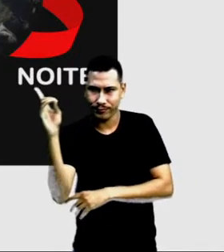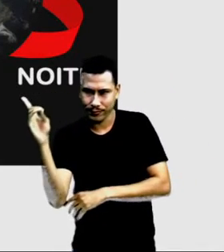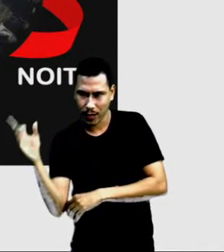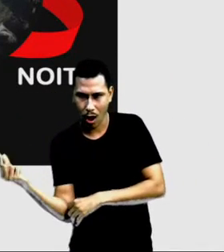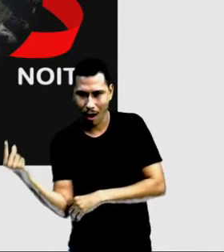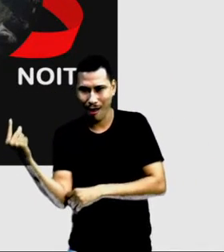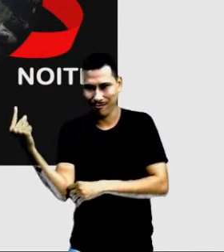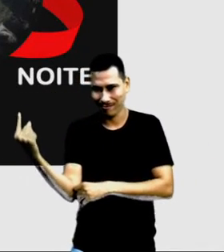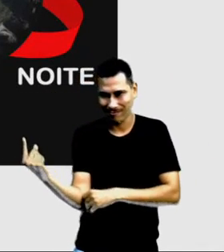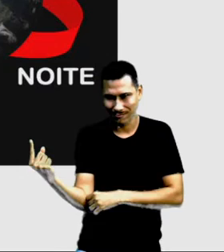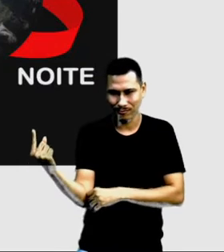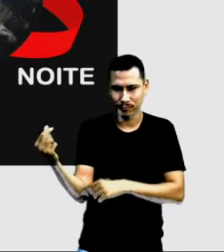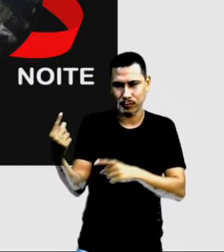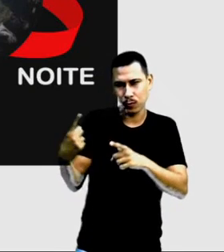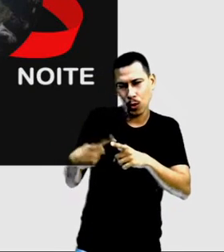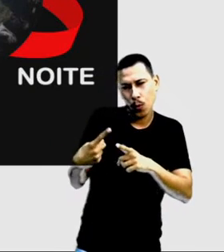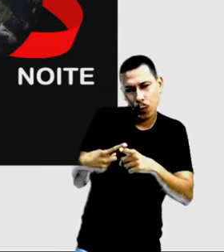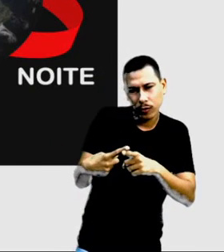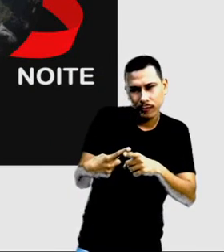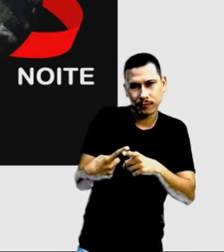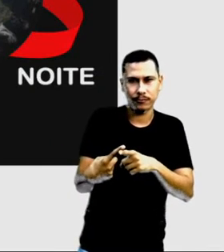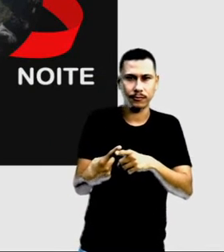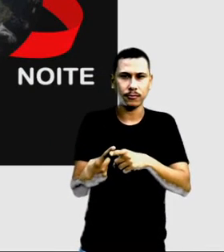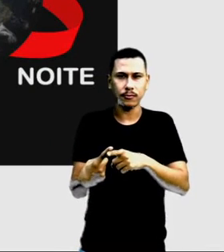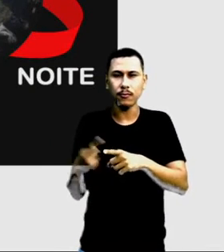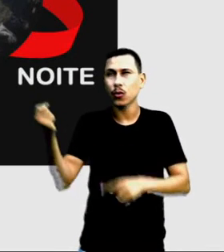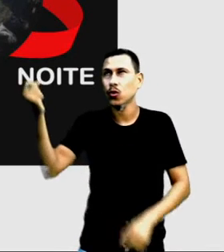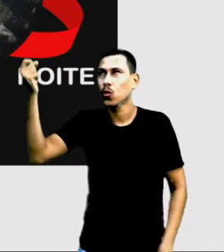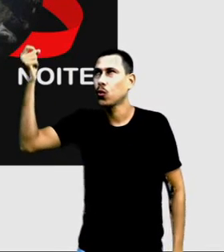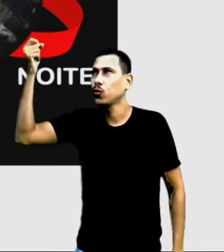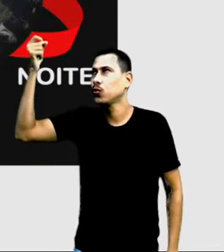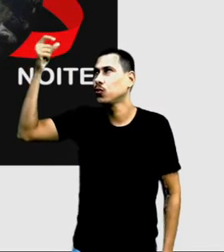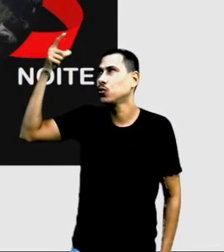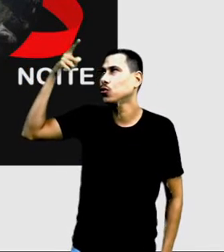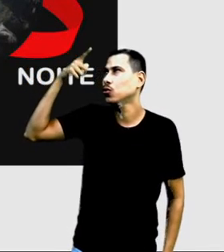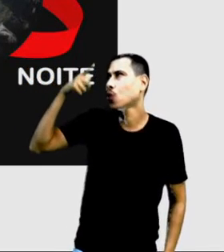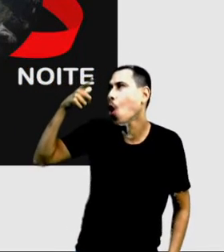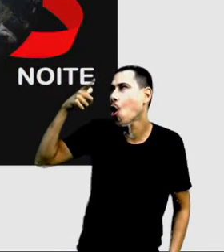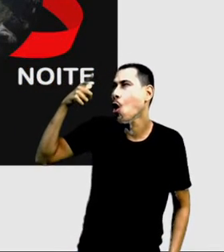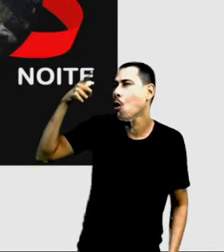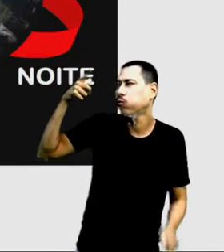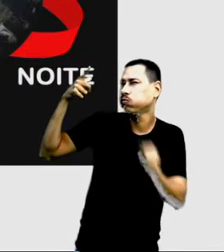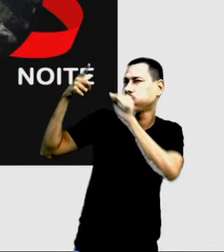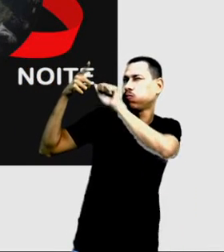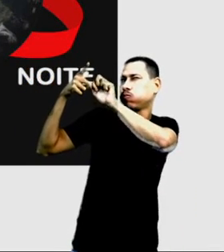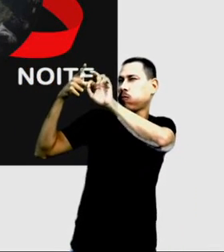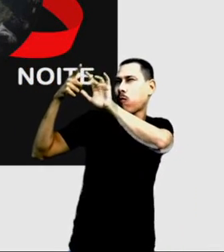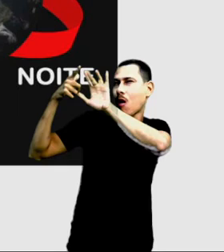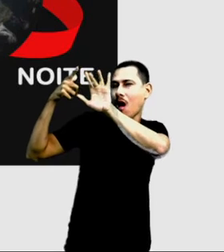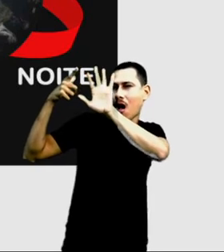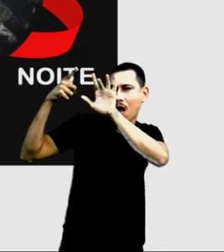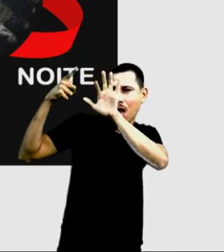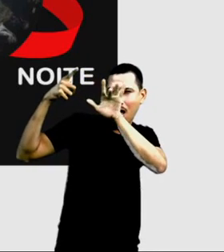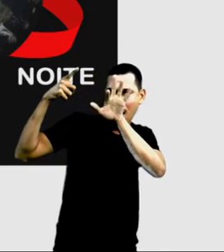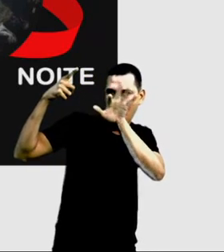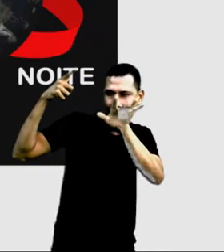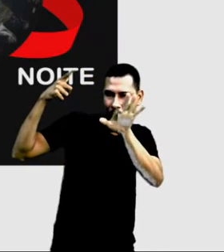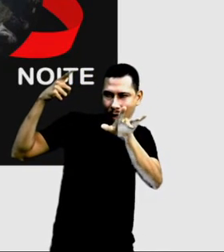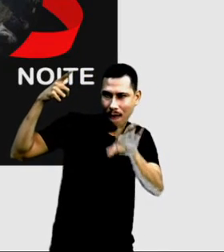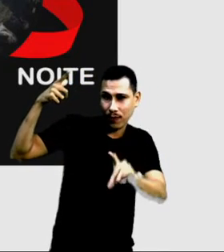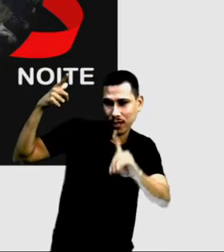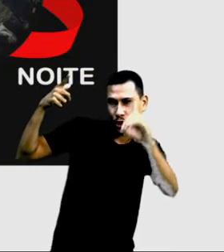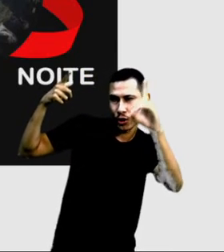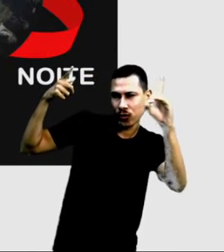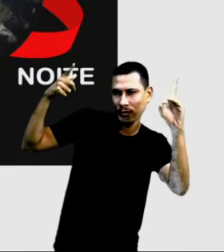porque leva o sol, reflete os raios. Então, essa área